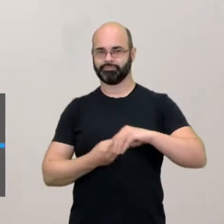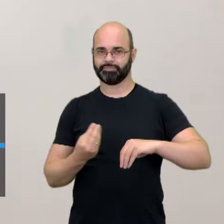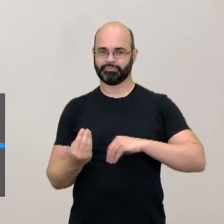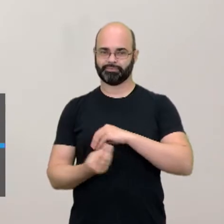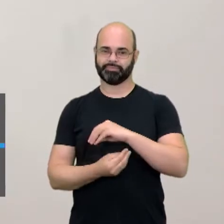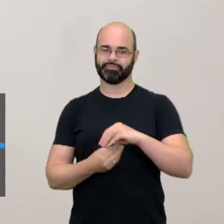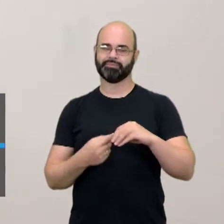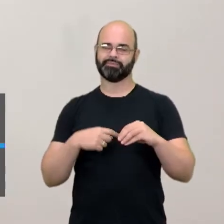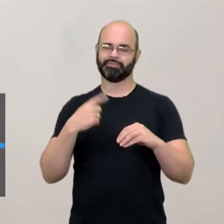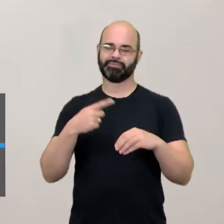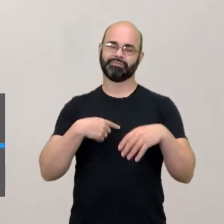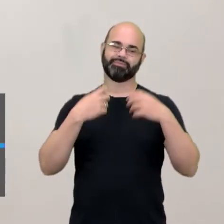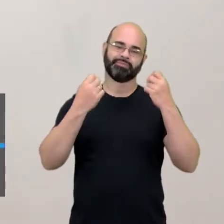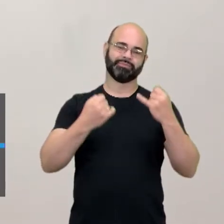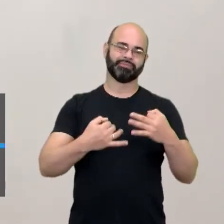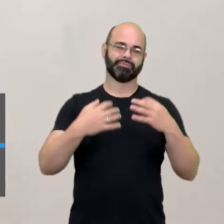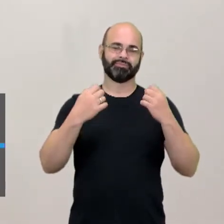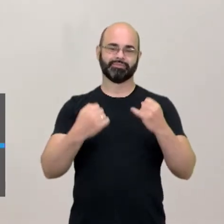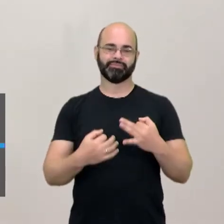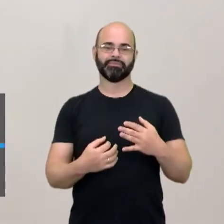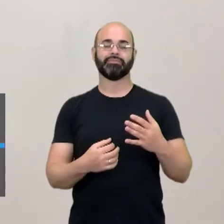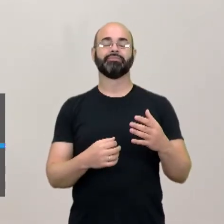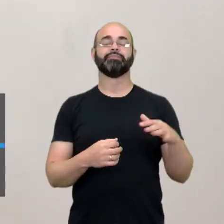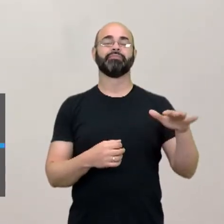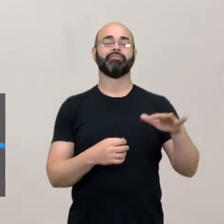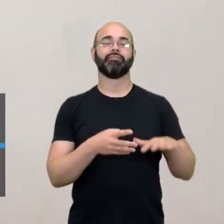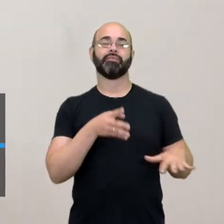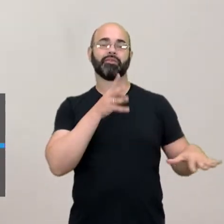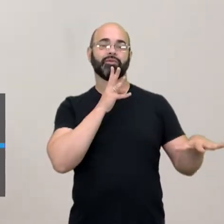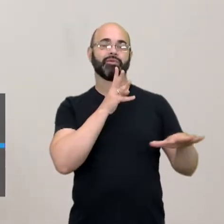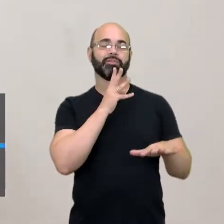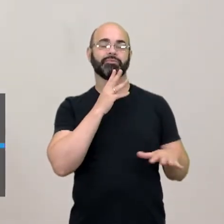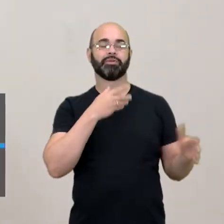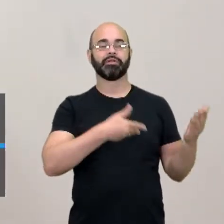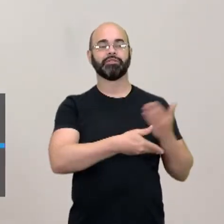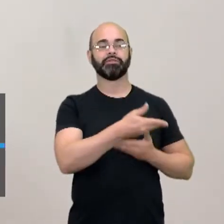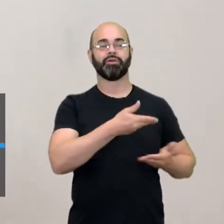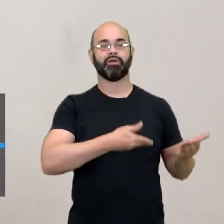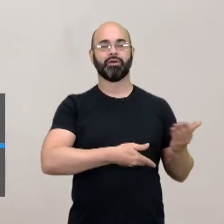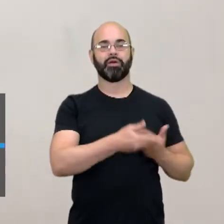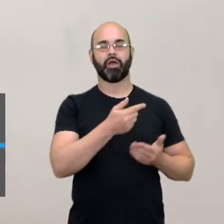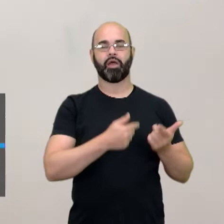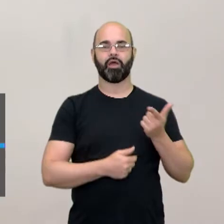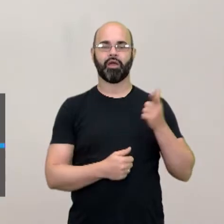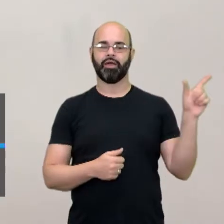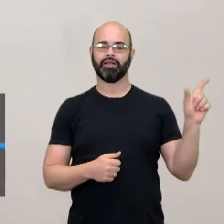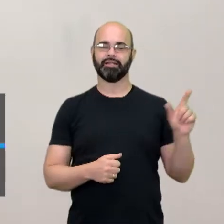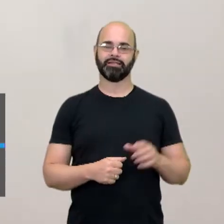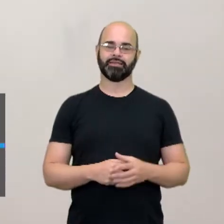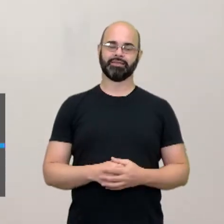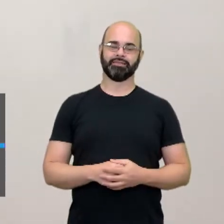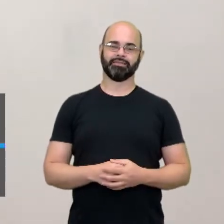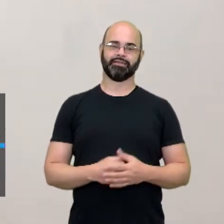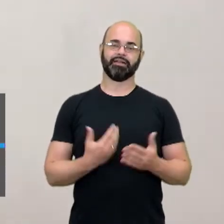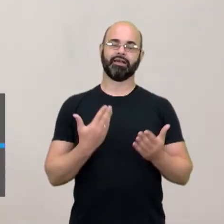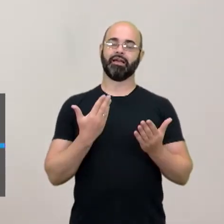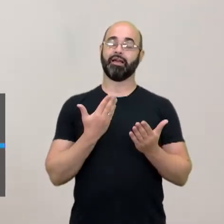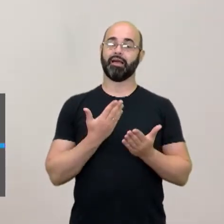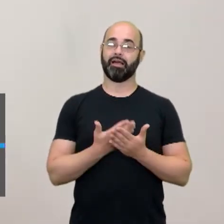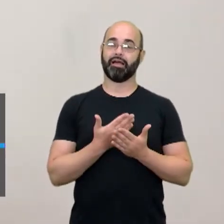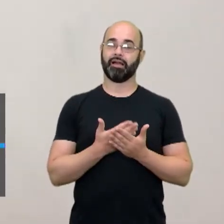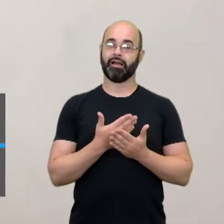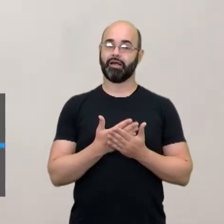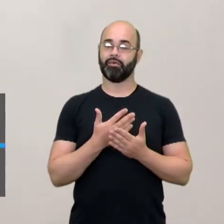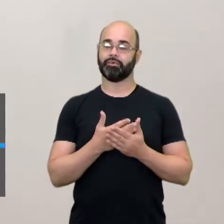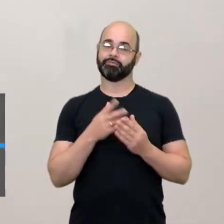flertando com outras áreas de saber. Para justamente deixar a aula mais repleta, deixar a